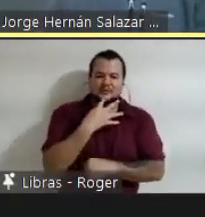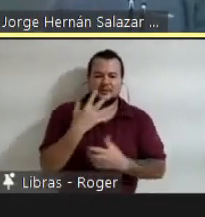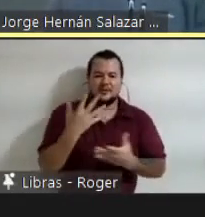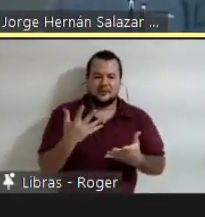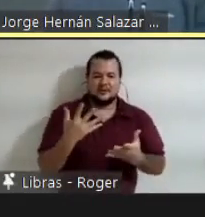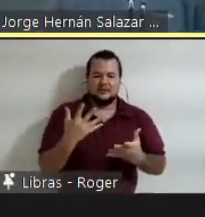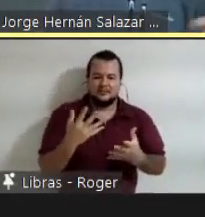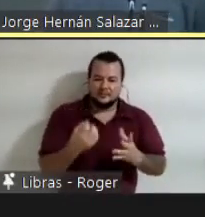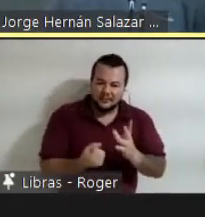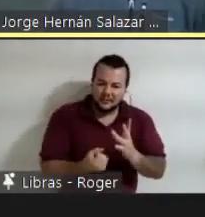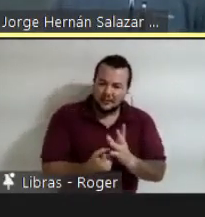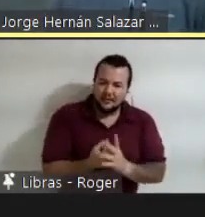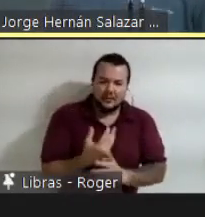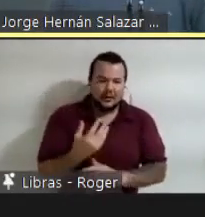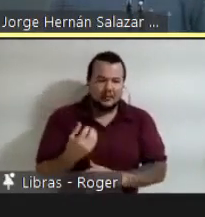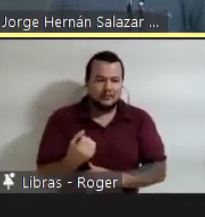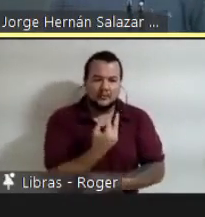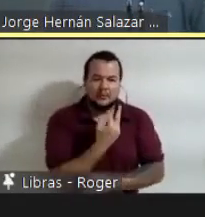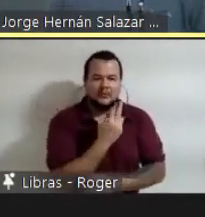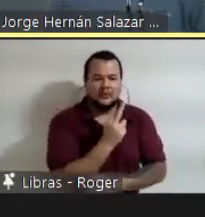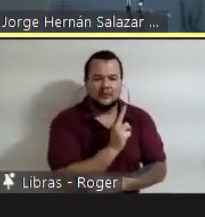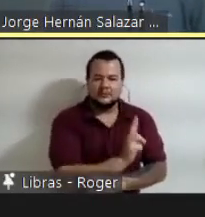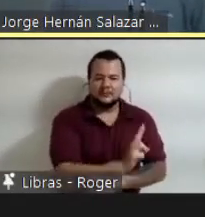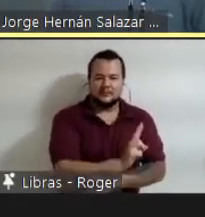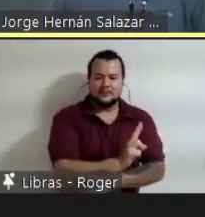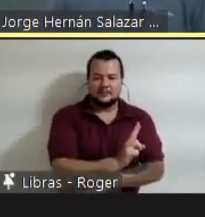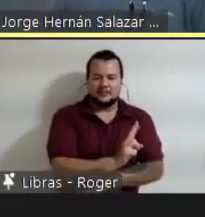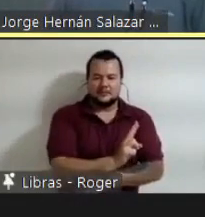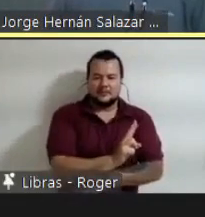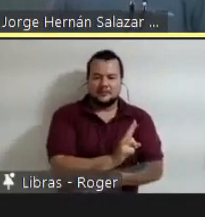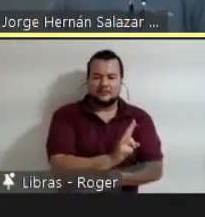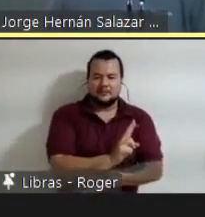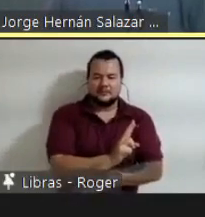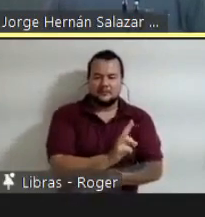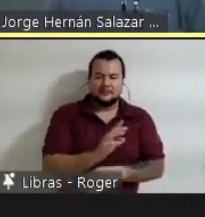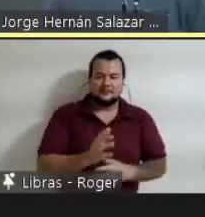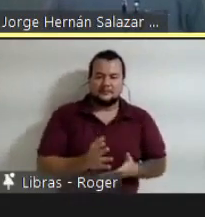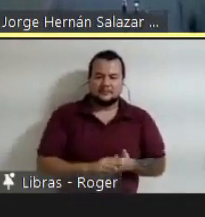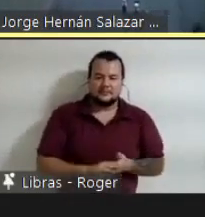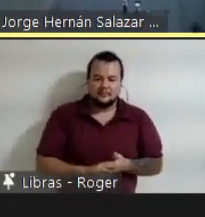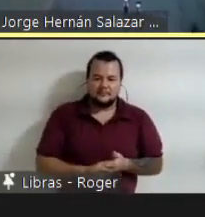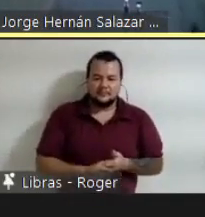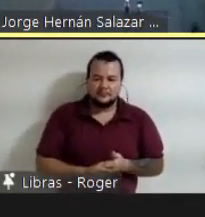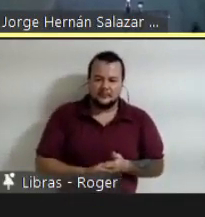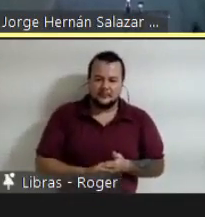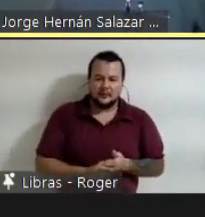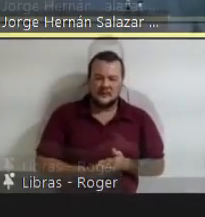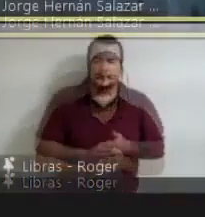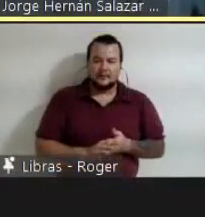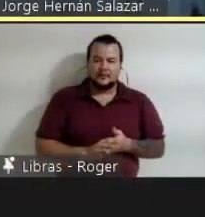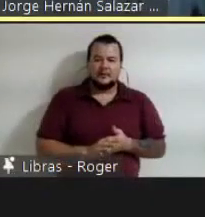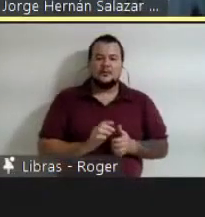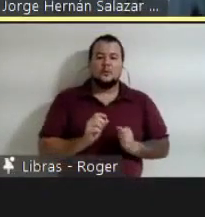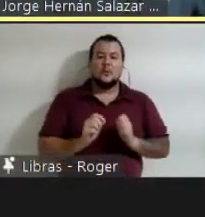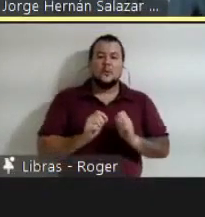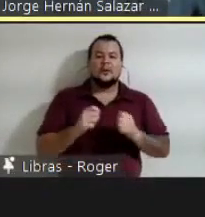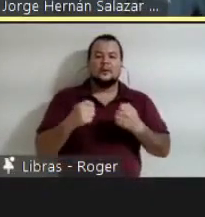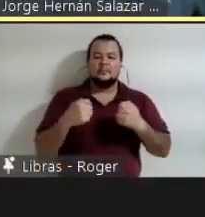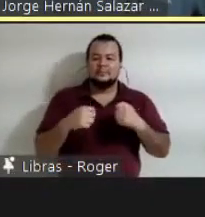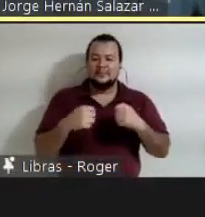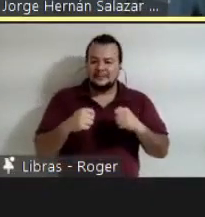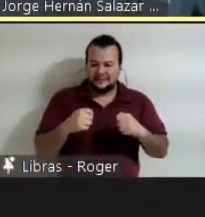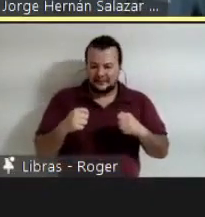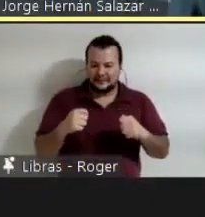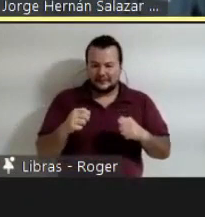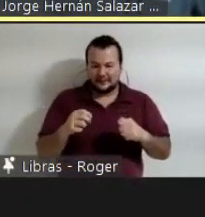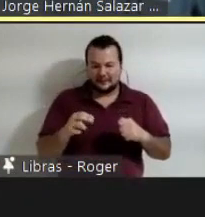respostas. O que deveria ocupar a atenção do sistema educativo é a capacidade